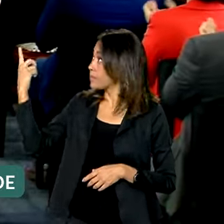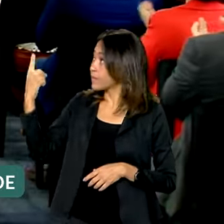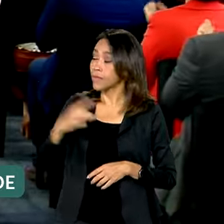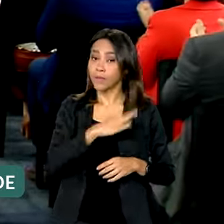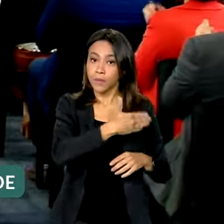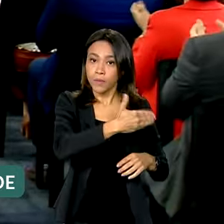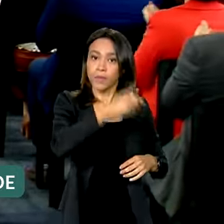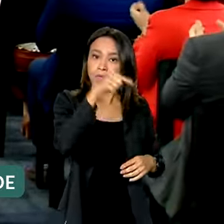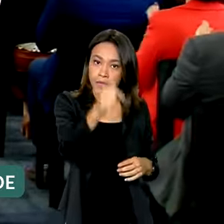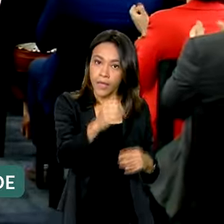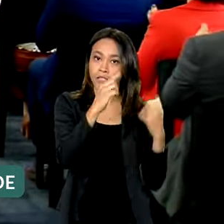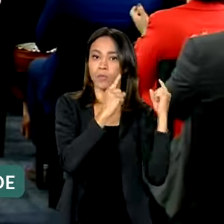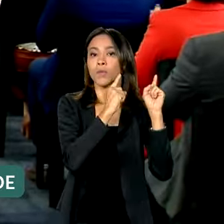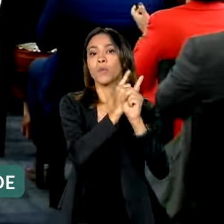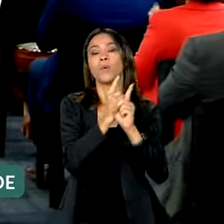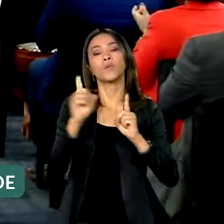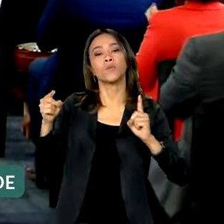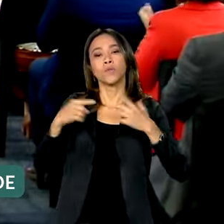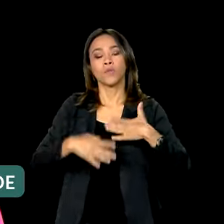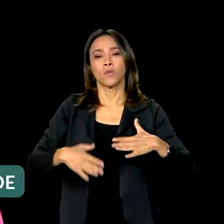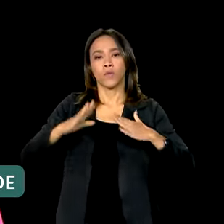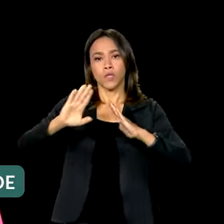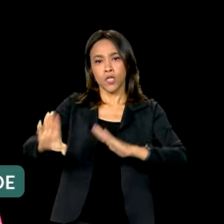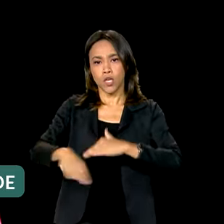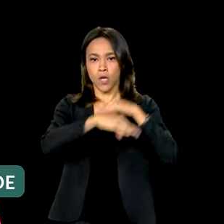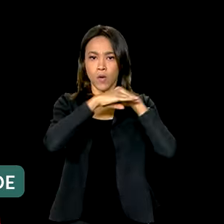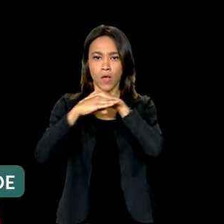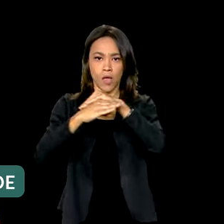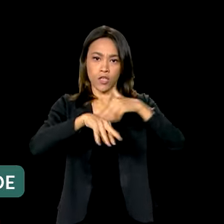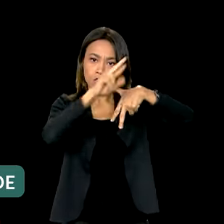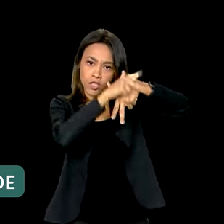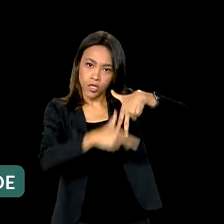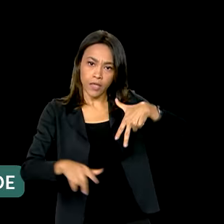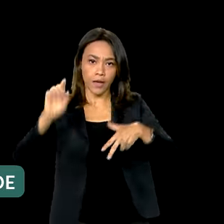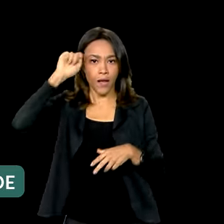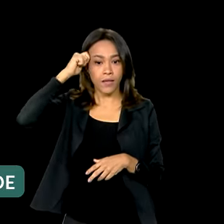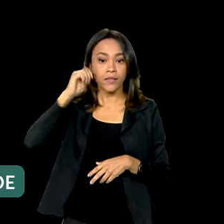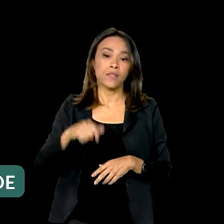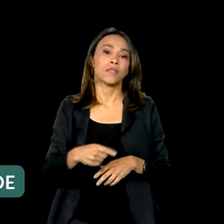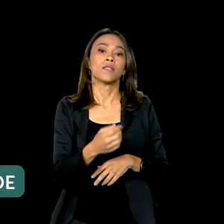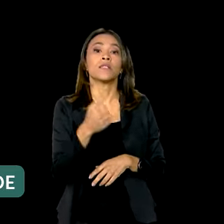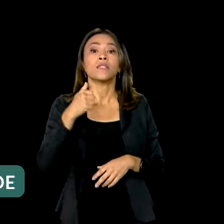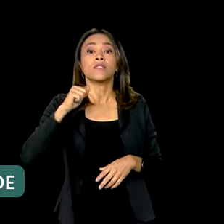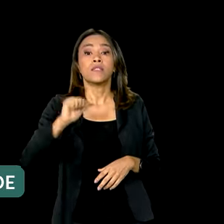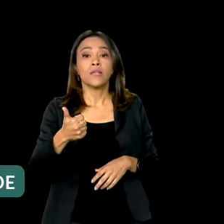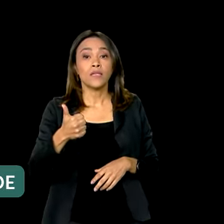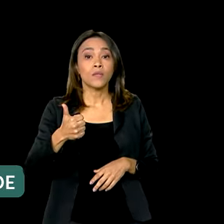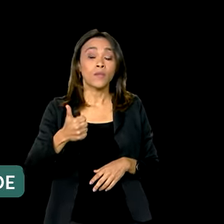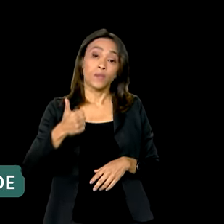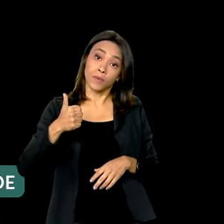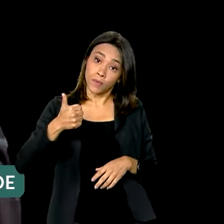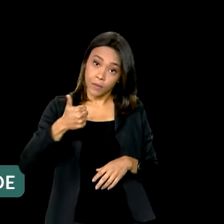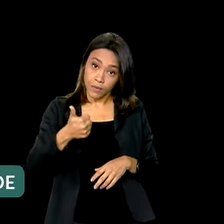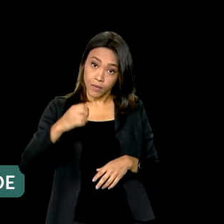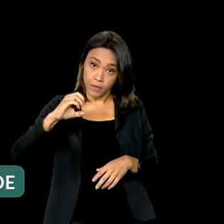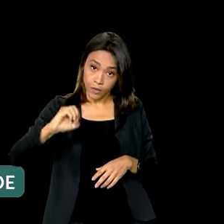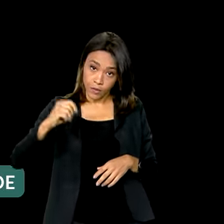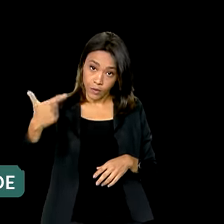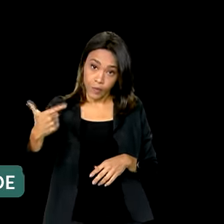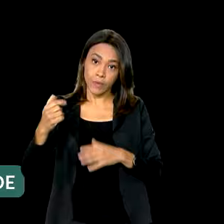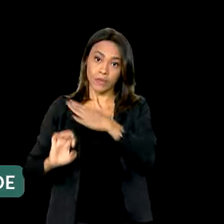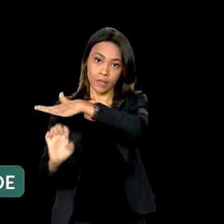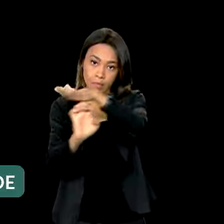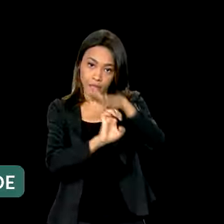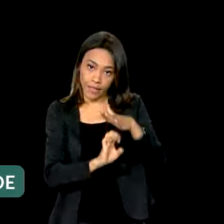programa Pró-Equidade de Gênero e Raça, 102 empresas apresentaram um plano de ação que será executado no